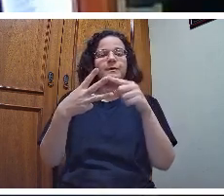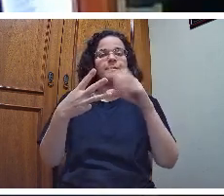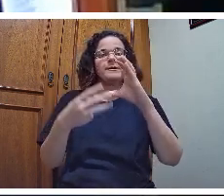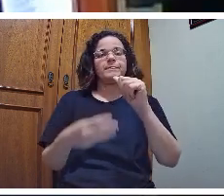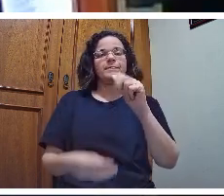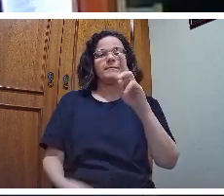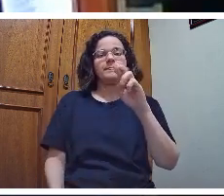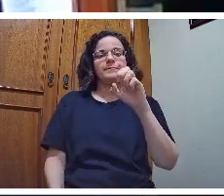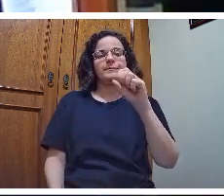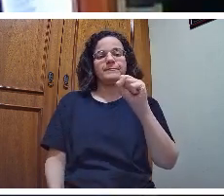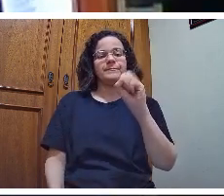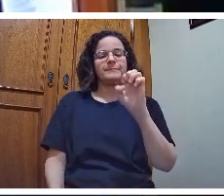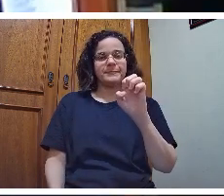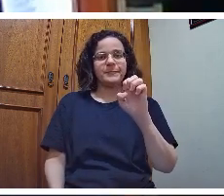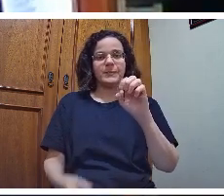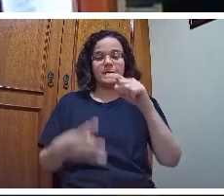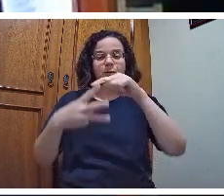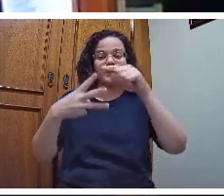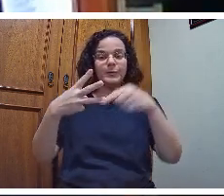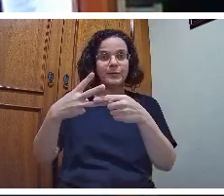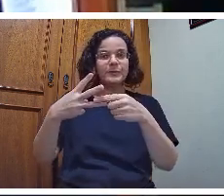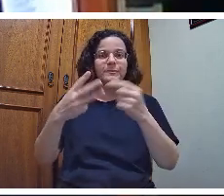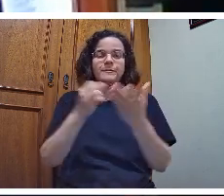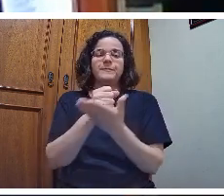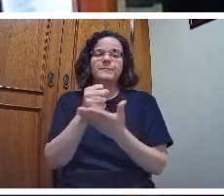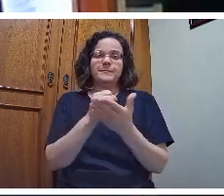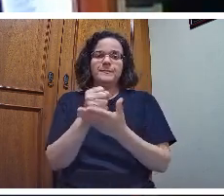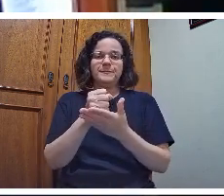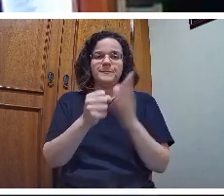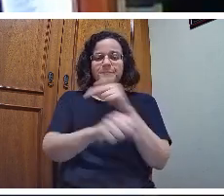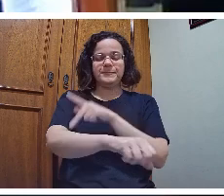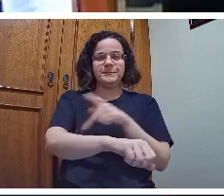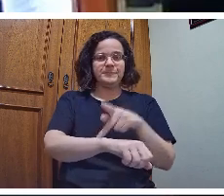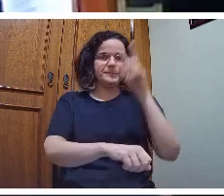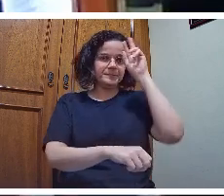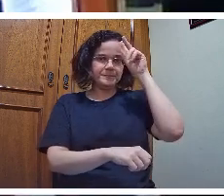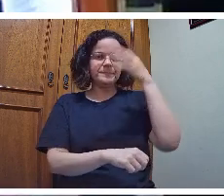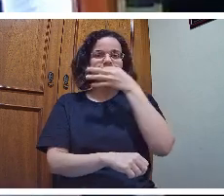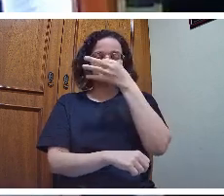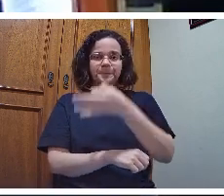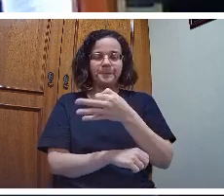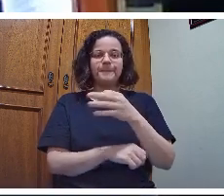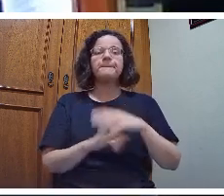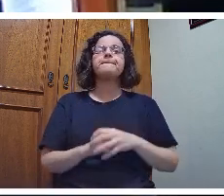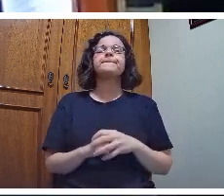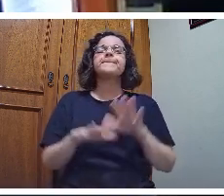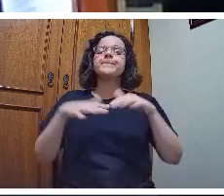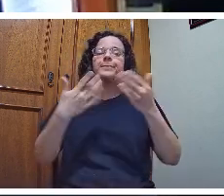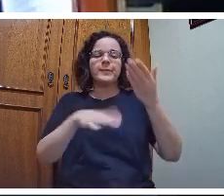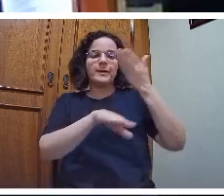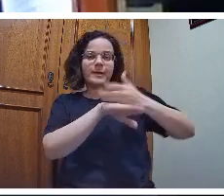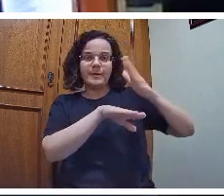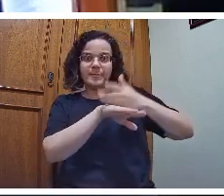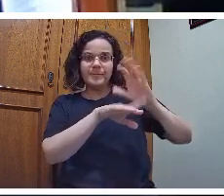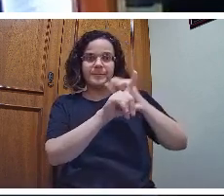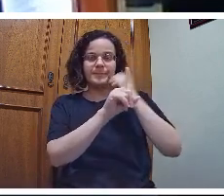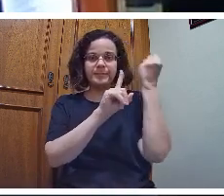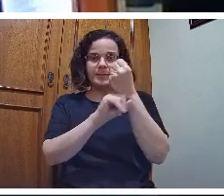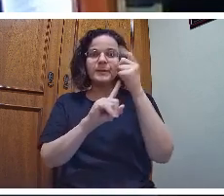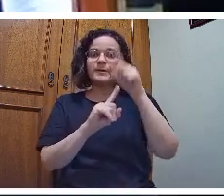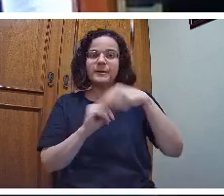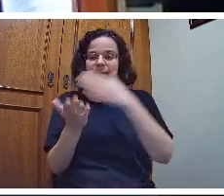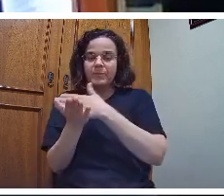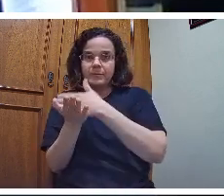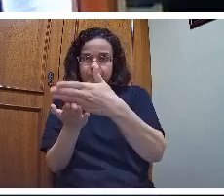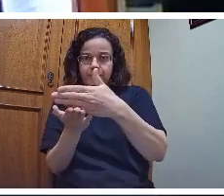Esses são os três momentos básicos da pedagogia histórico-crítica. A prática social, que eu chamo de